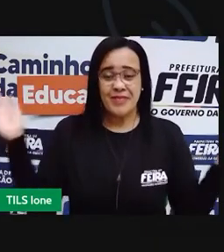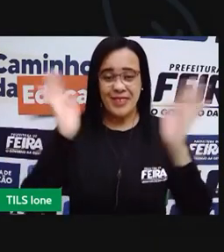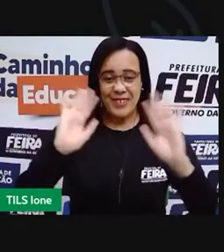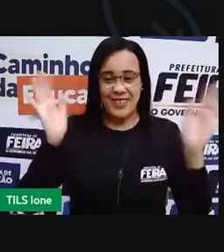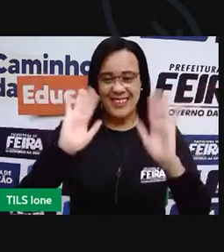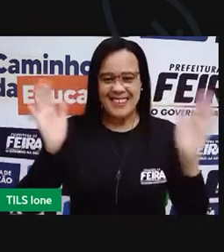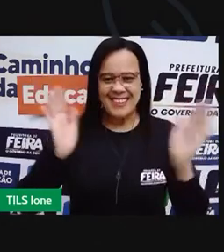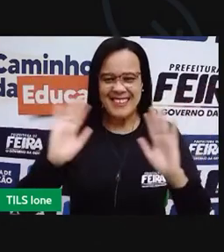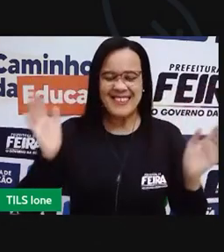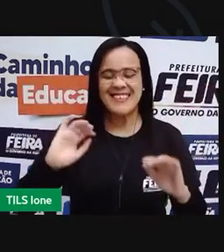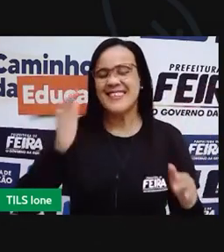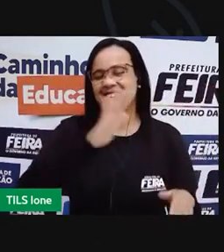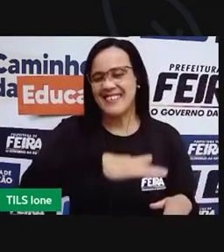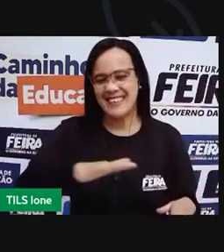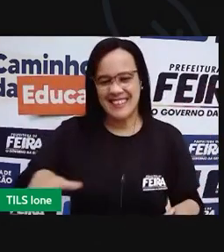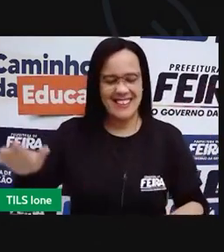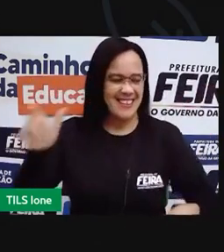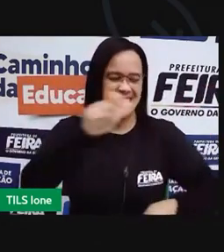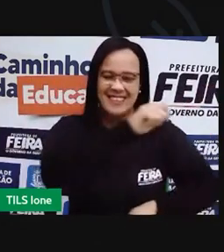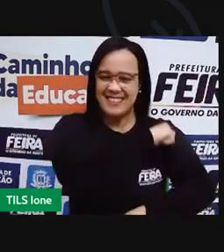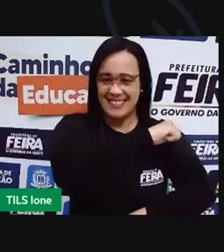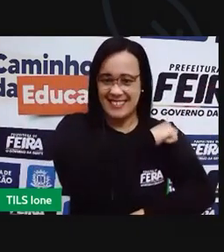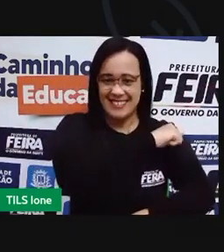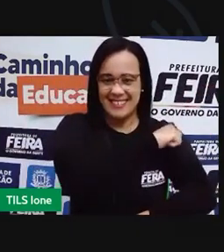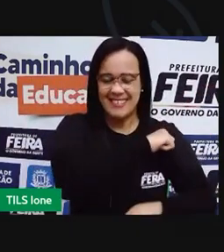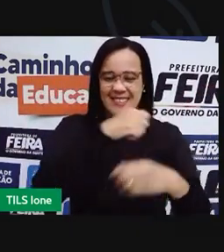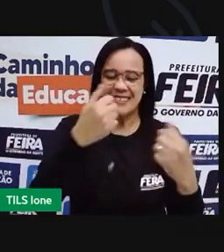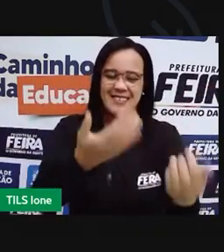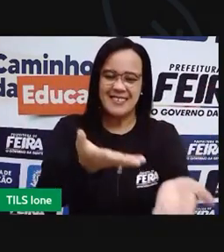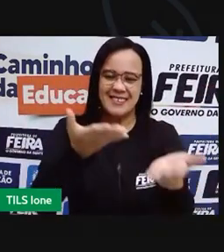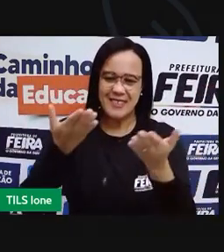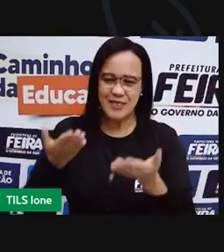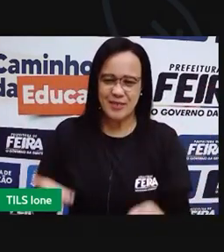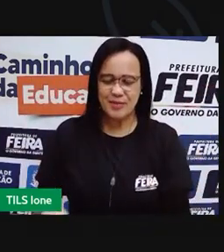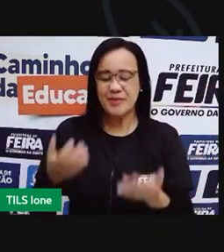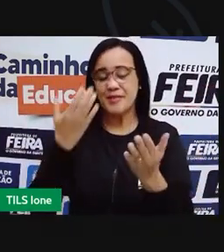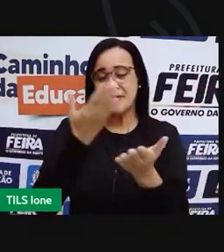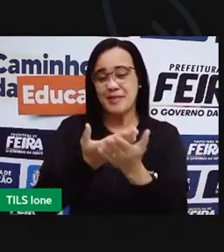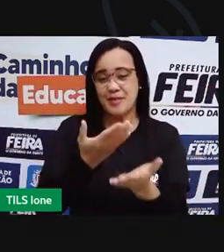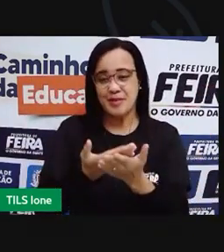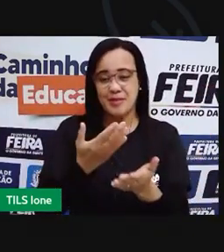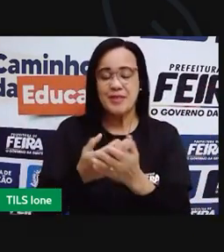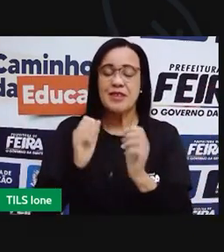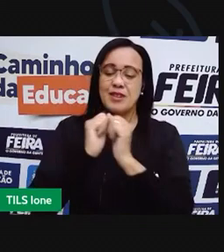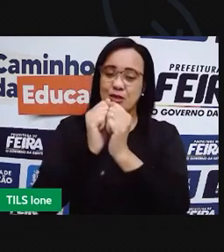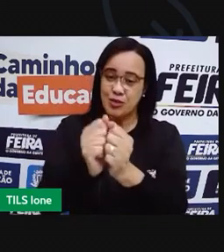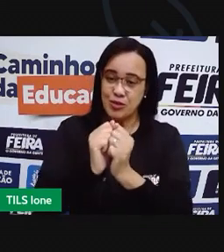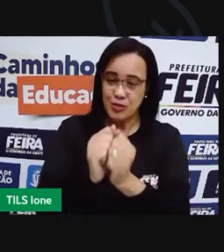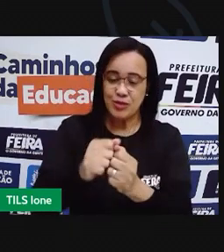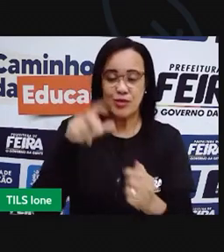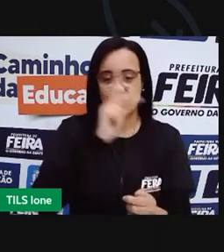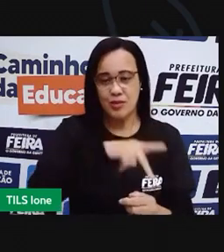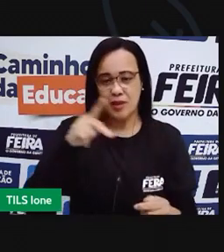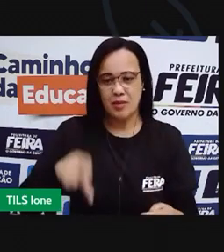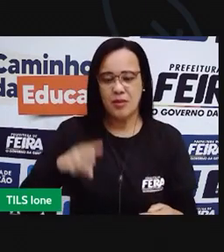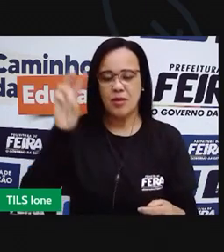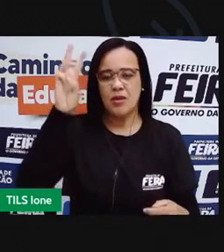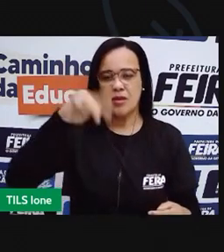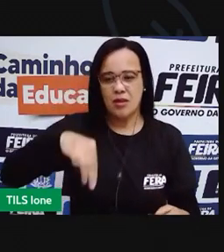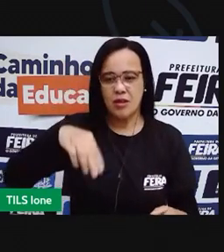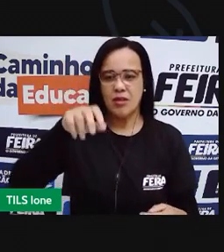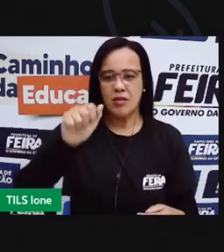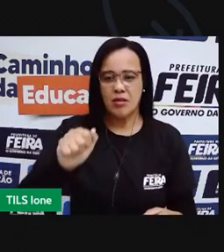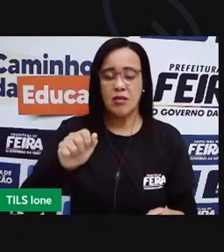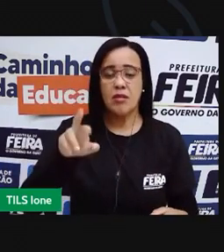Olá, criançada! Sejam bem-vindos a mais uma aula aqui comigo, Pró-Marcela, e